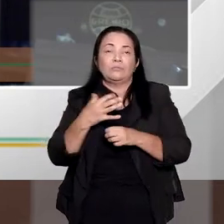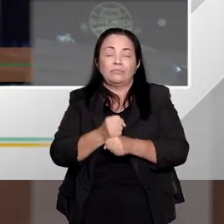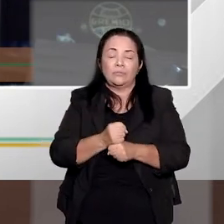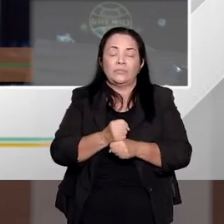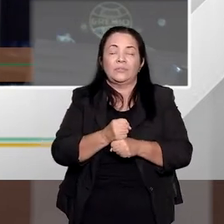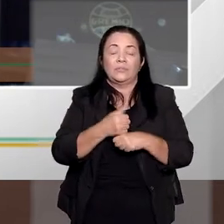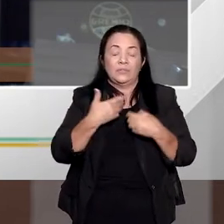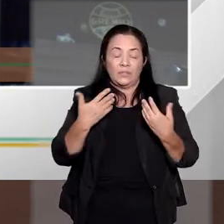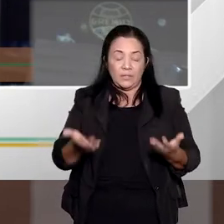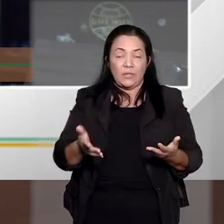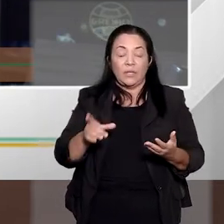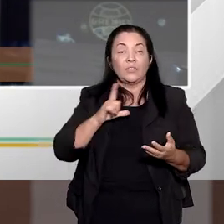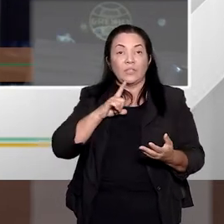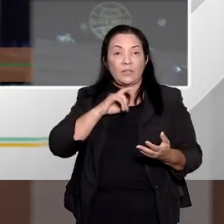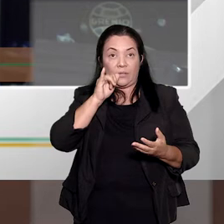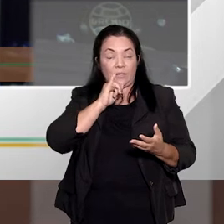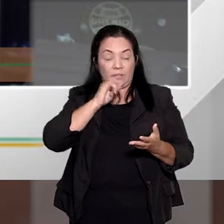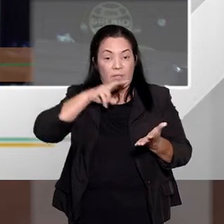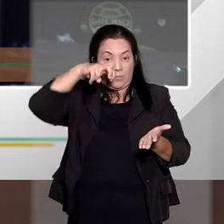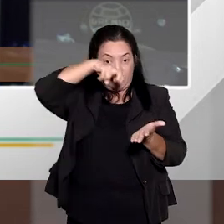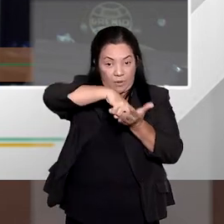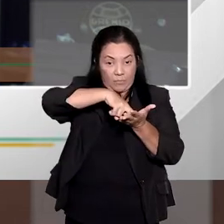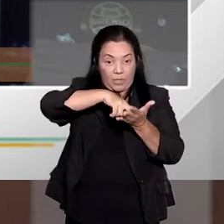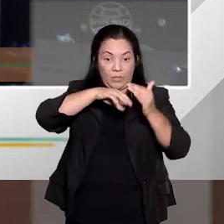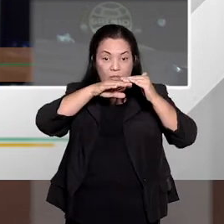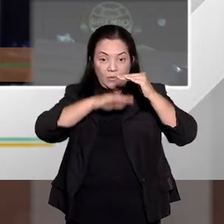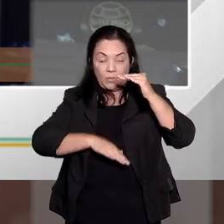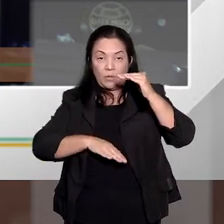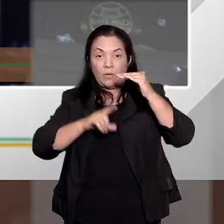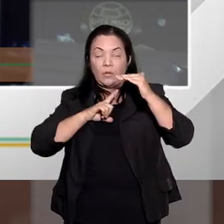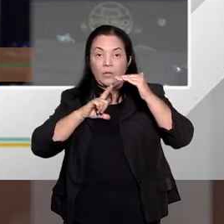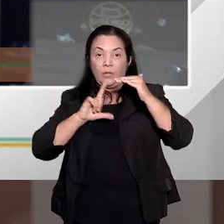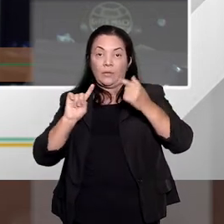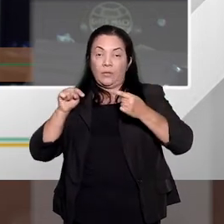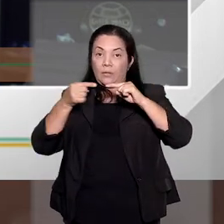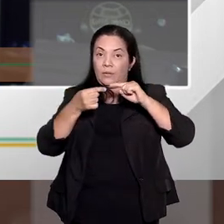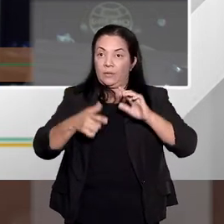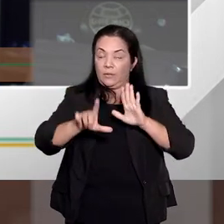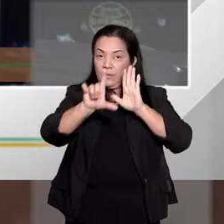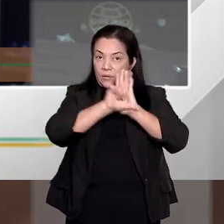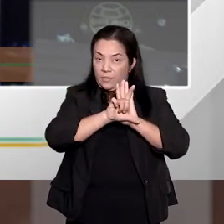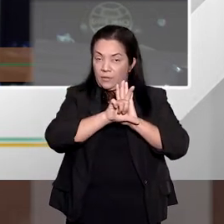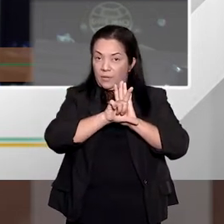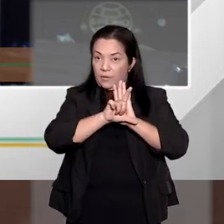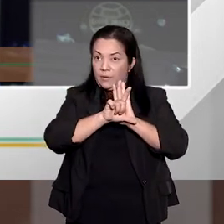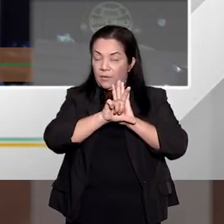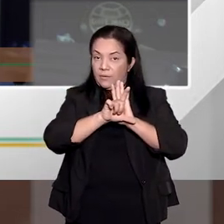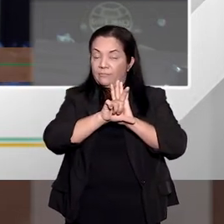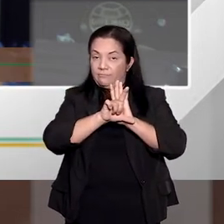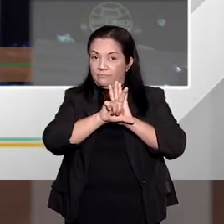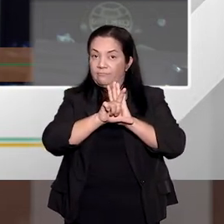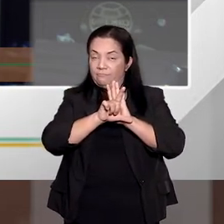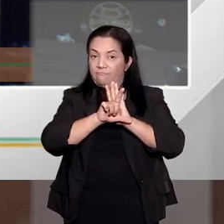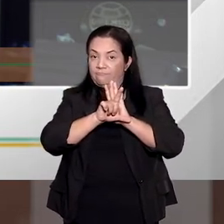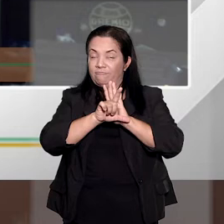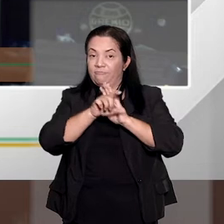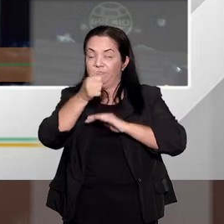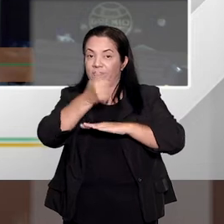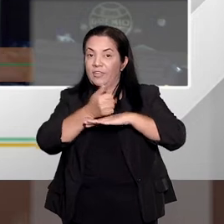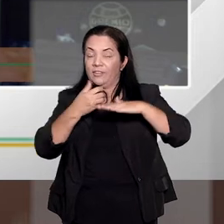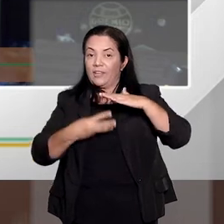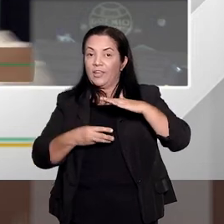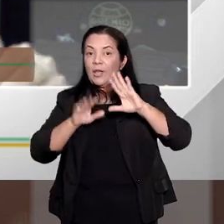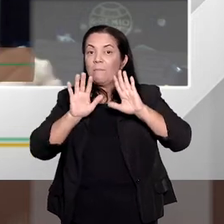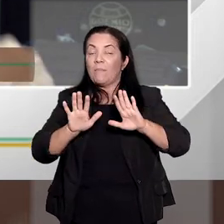pena que tem a fração prevista na lei de aumento, a fração prevista na lei de diminuição, nas circunstâncias